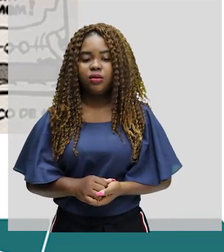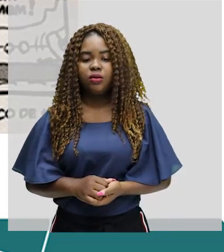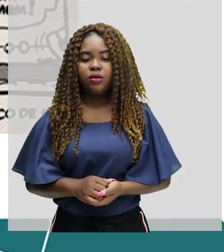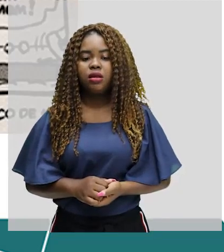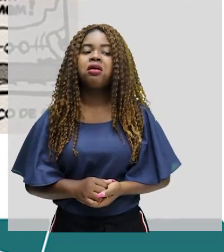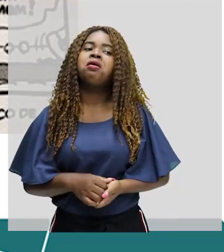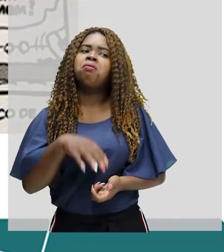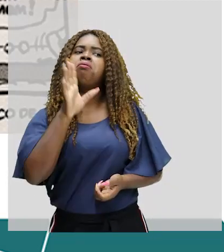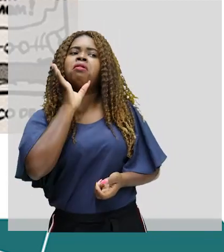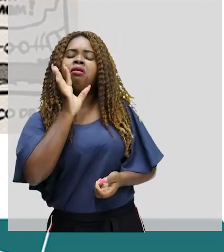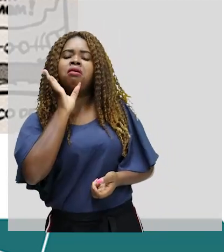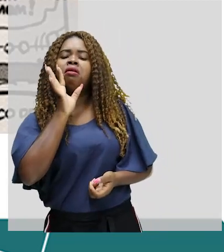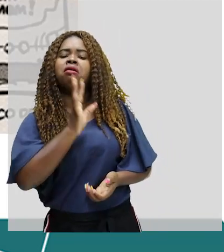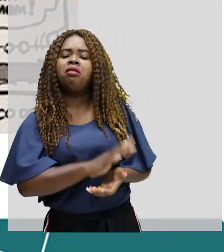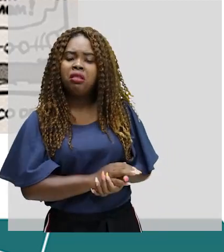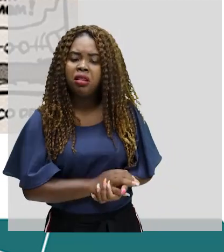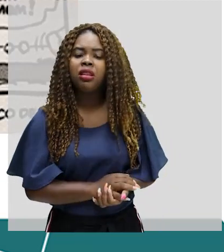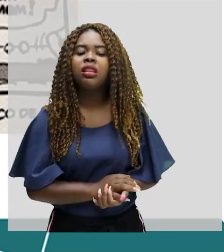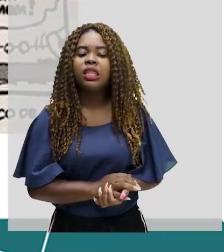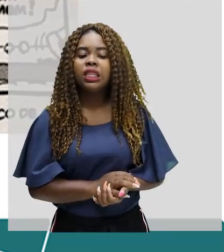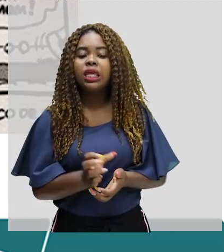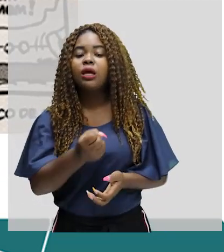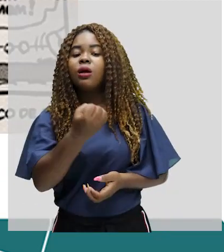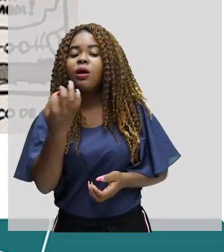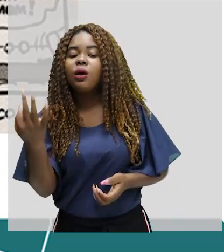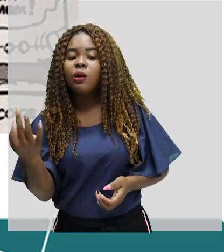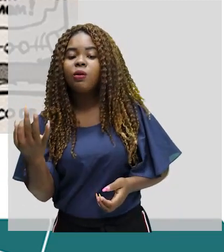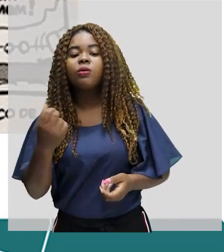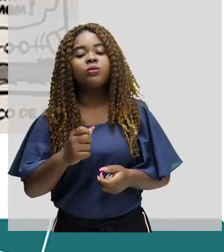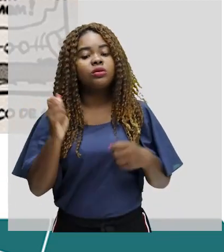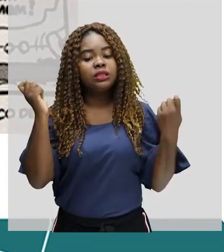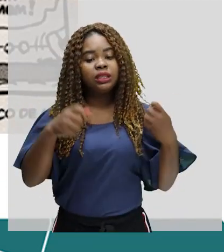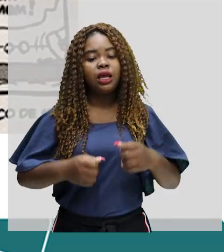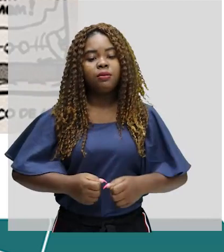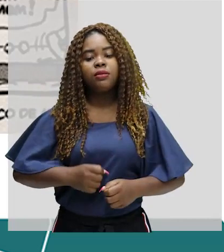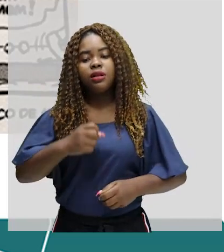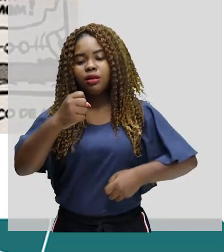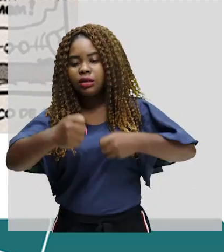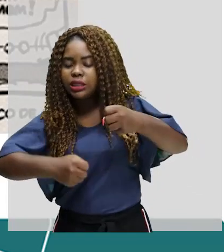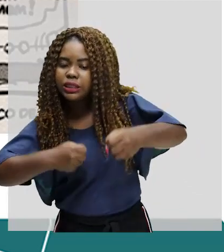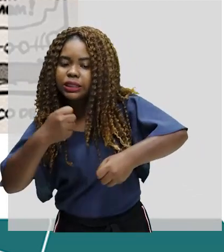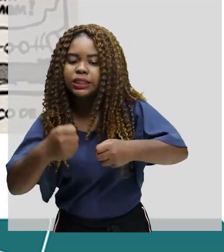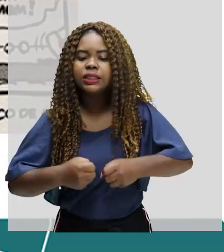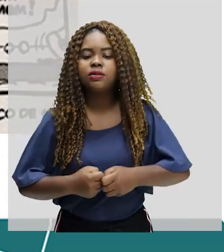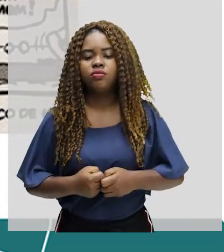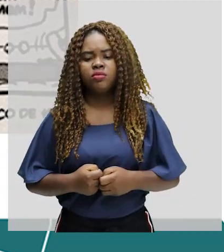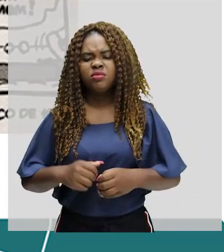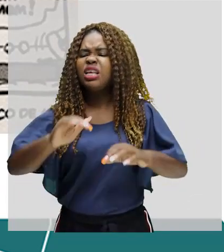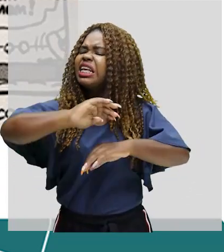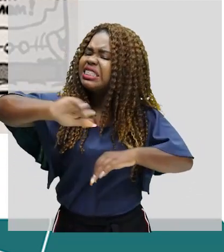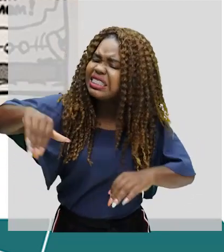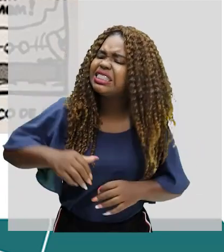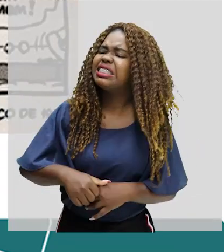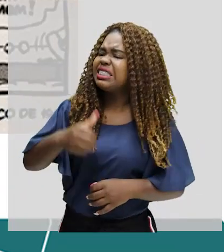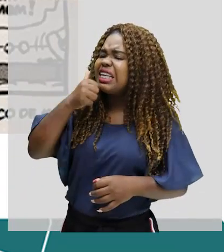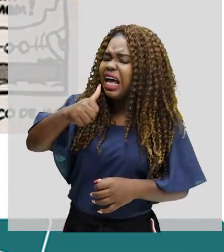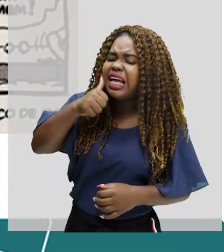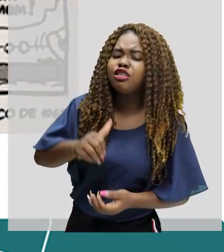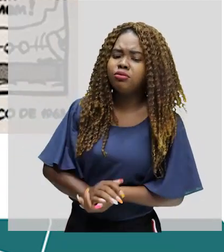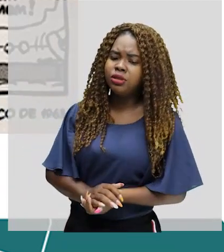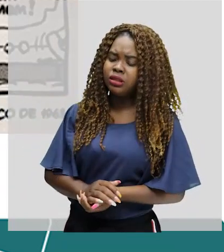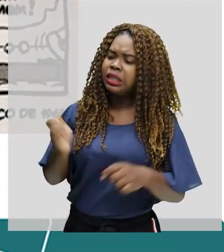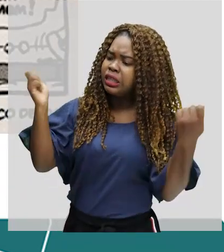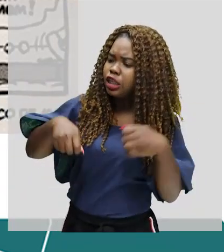Oh, legal, vou ver quantos quilômetros eu ando assim. Saia da frente, menina, deixa um equilibrista